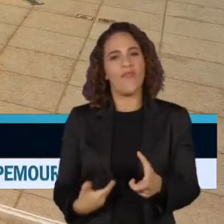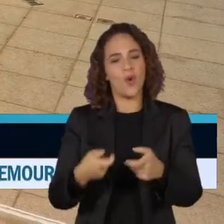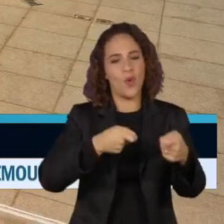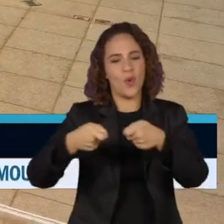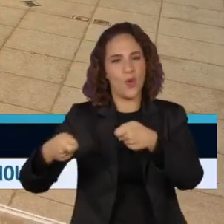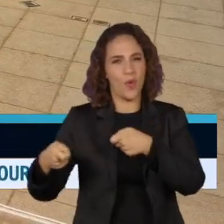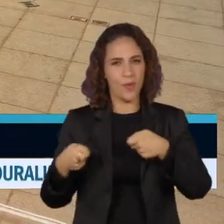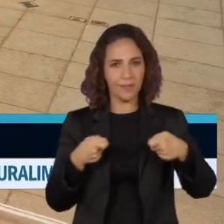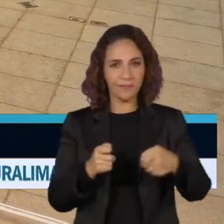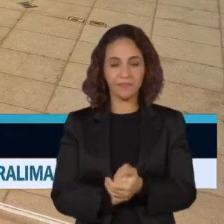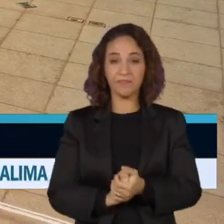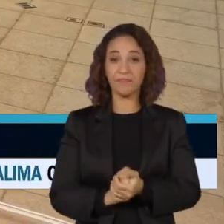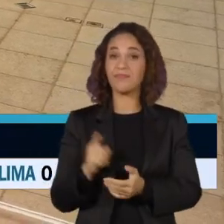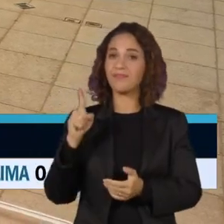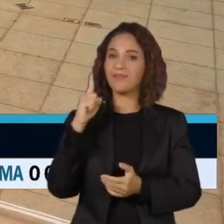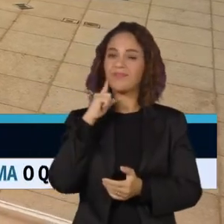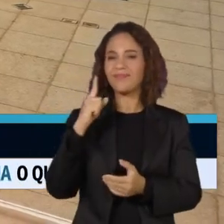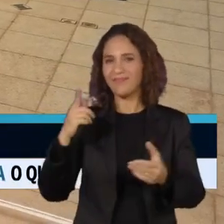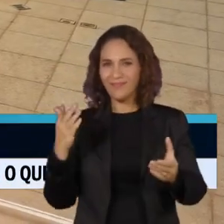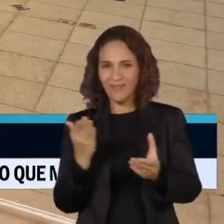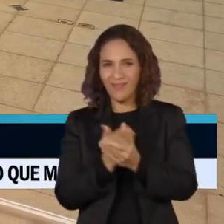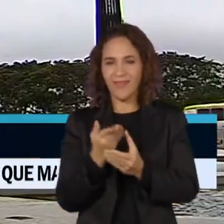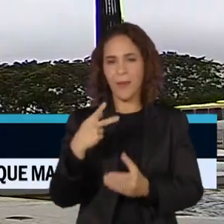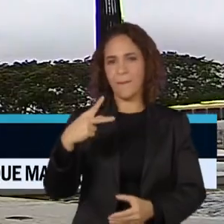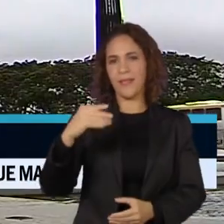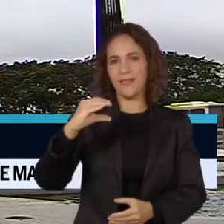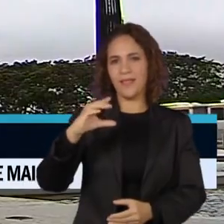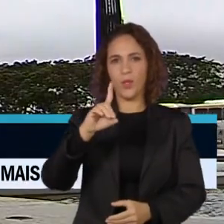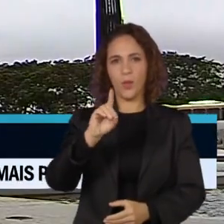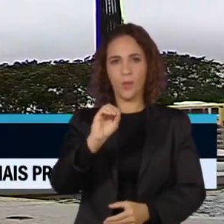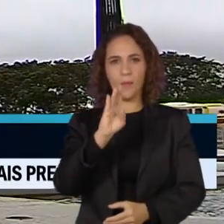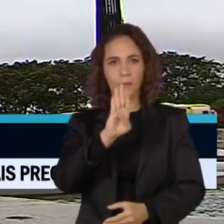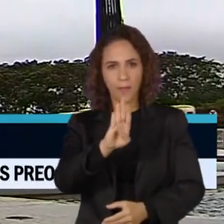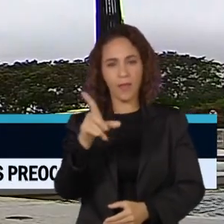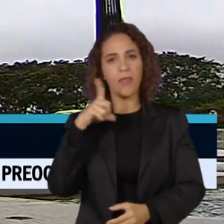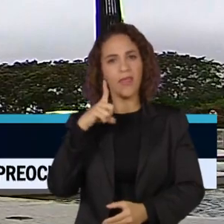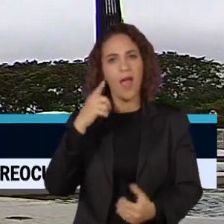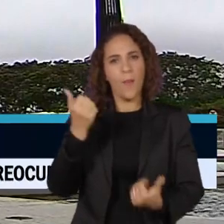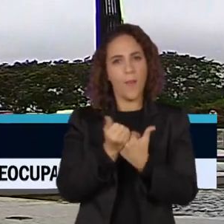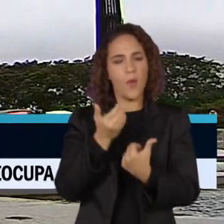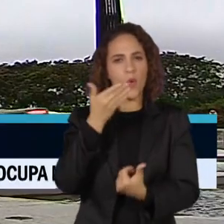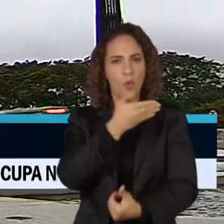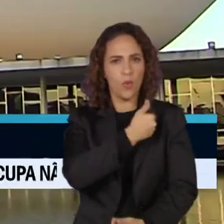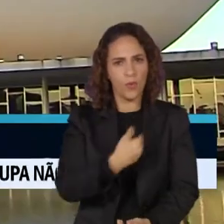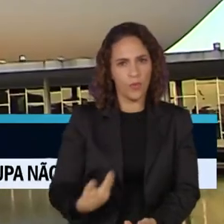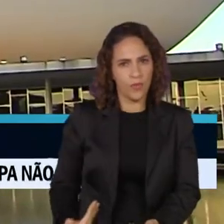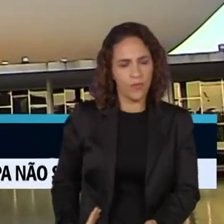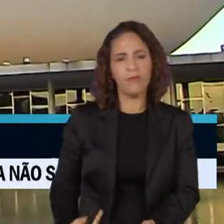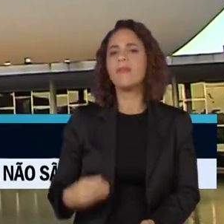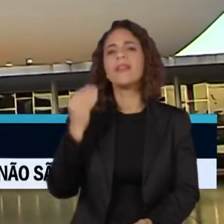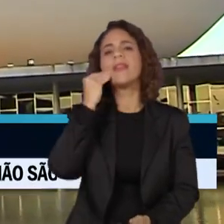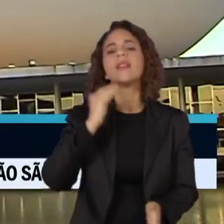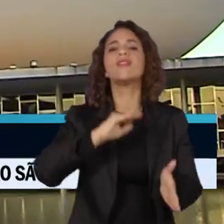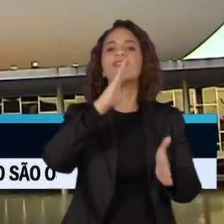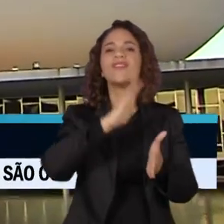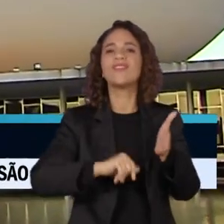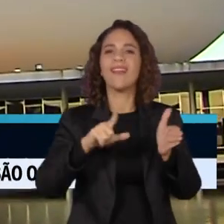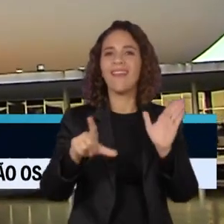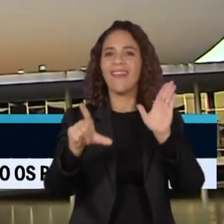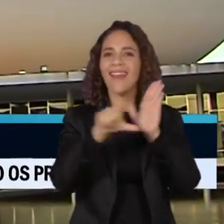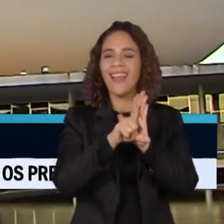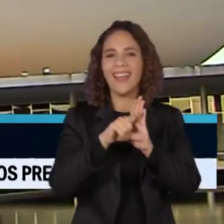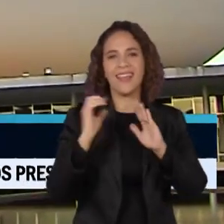direta de inconstitucionalidade proposta pelo PCdoB, partido da base governista, tenta derrubar dispositivos da lei das